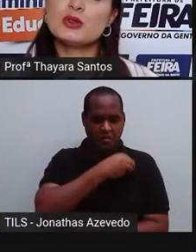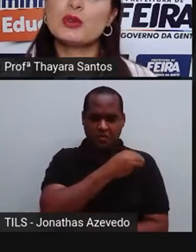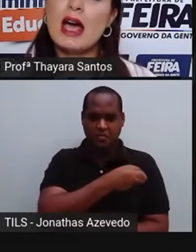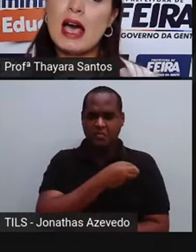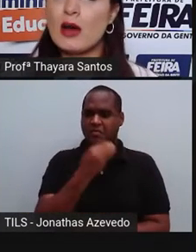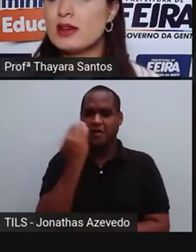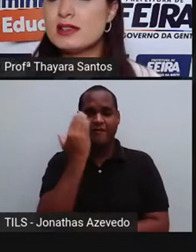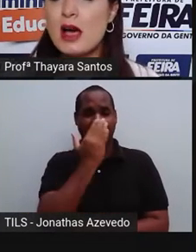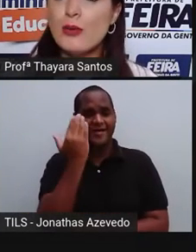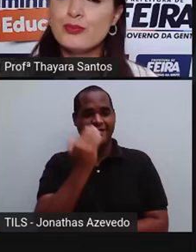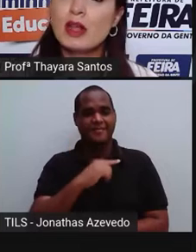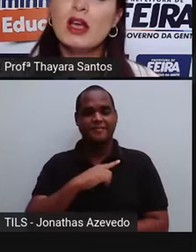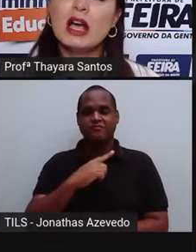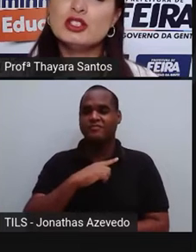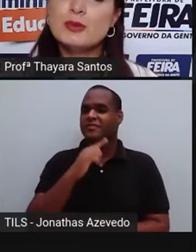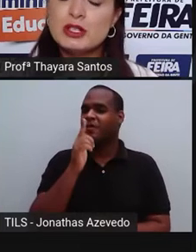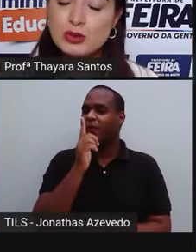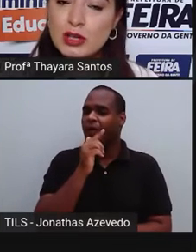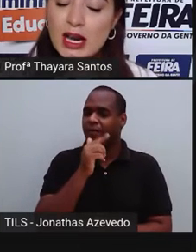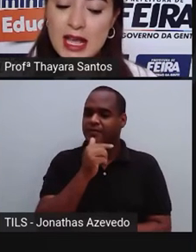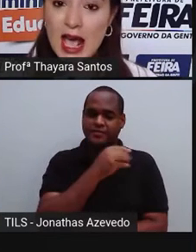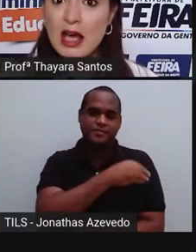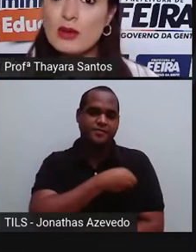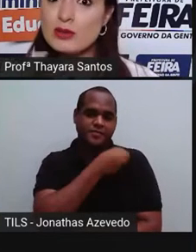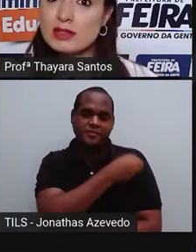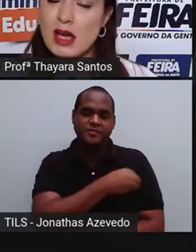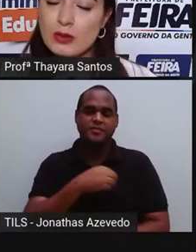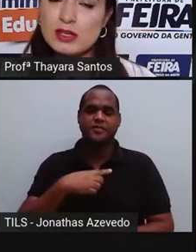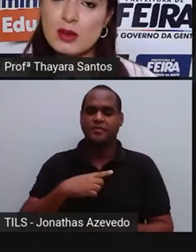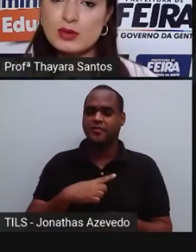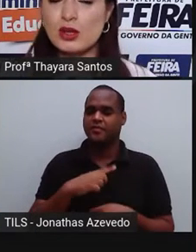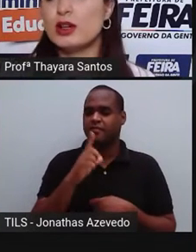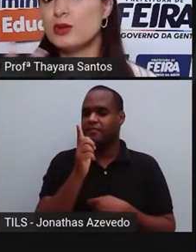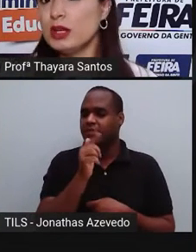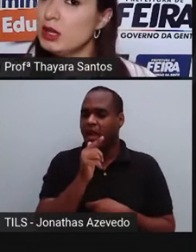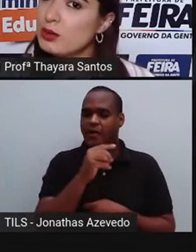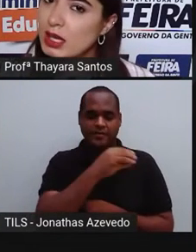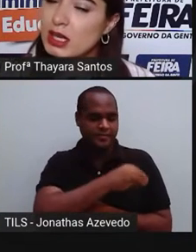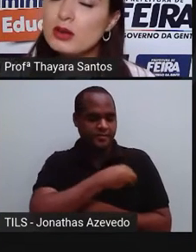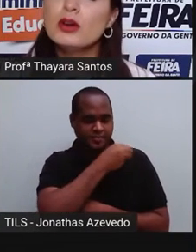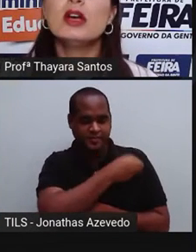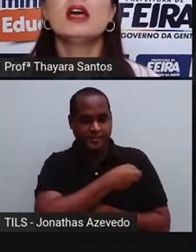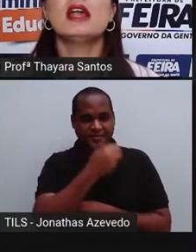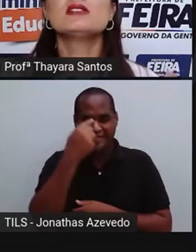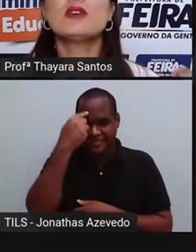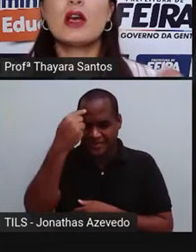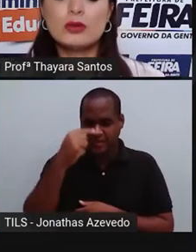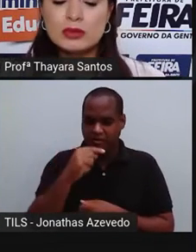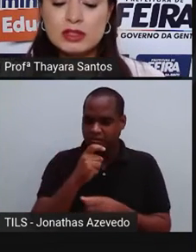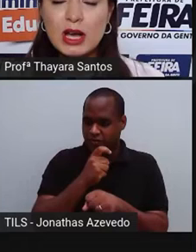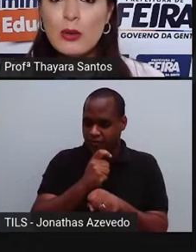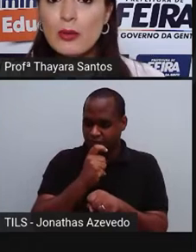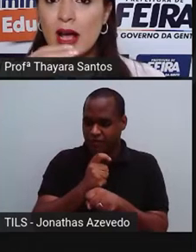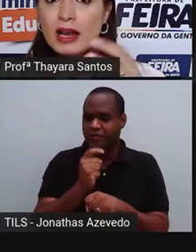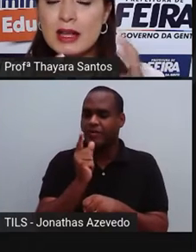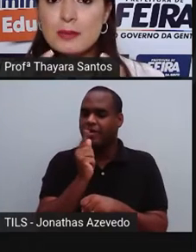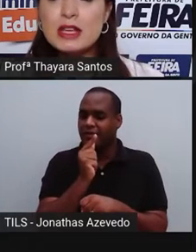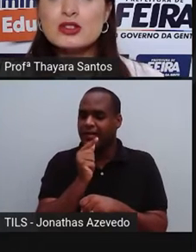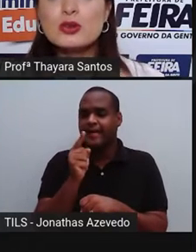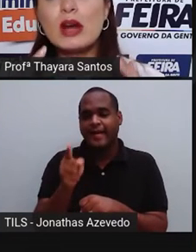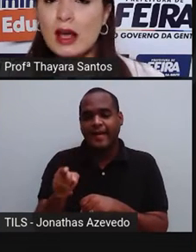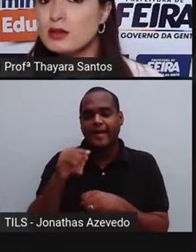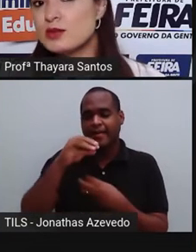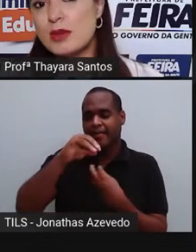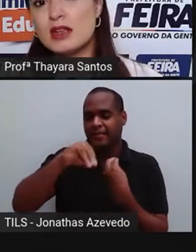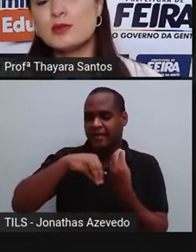se a gente mistura água e sal. A gente mistura ali a água e o sal, que é um sólido e um líquido. Eles ficam tão ali